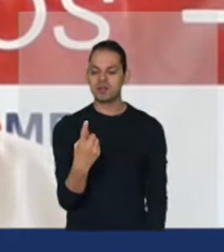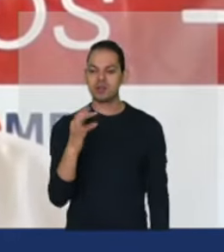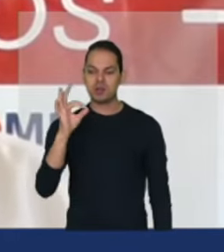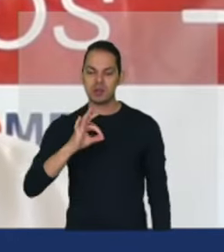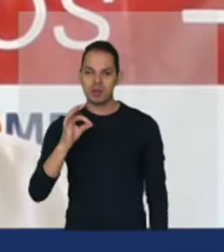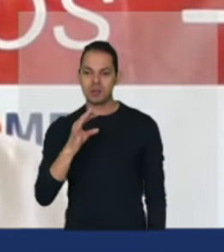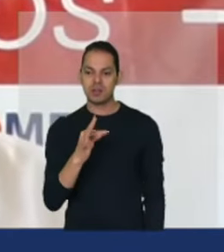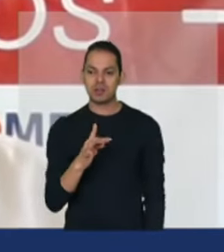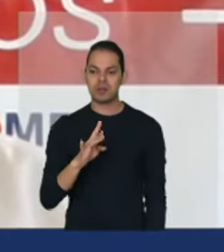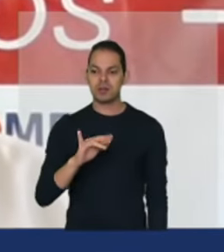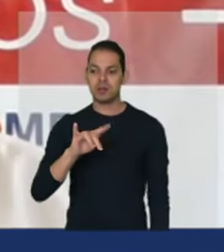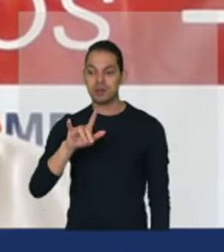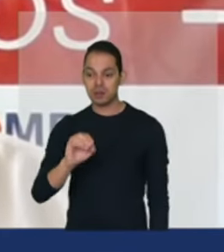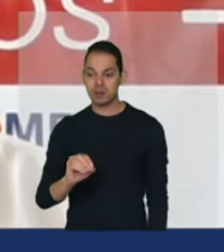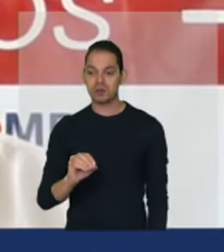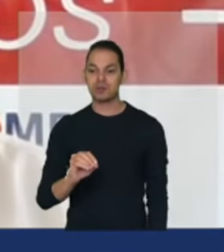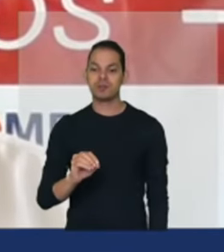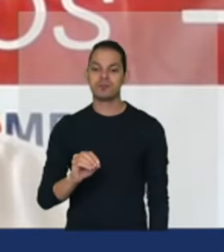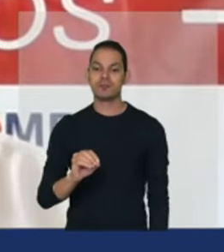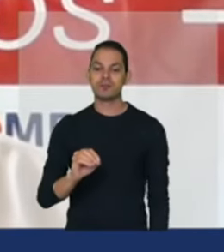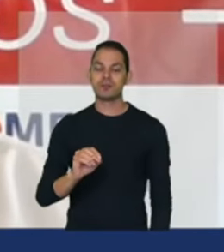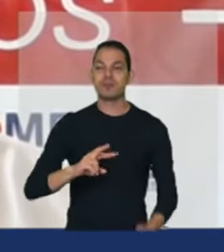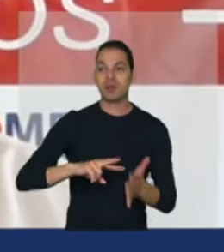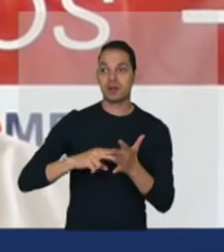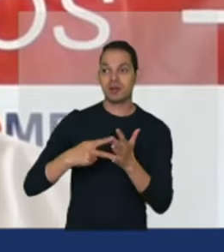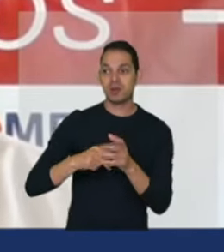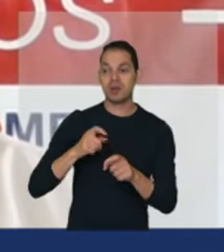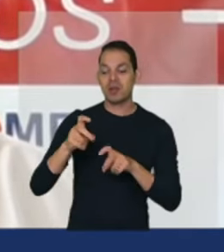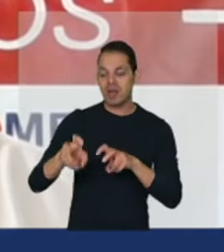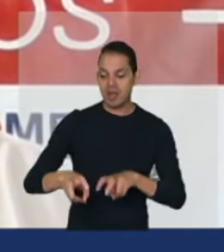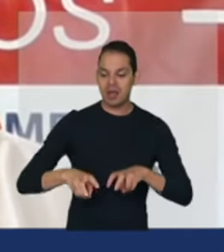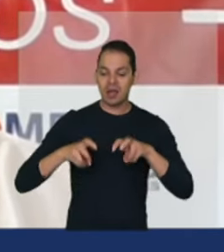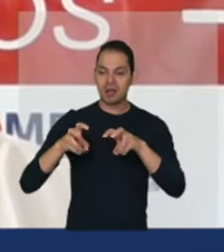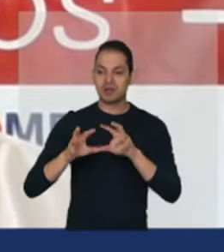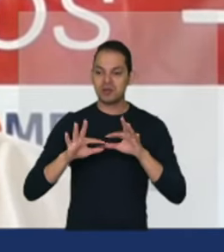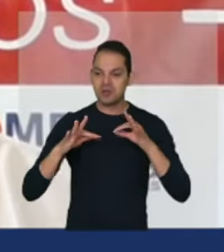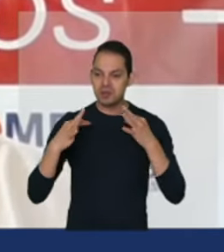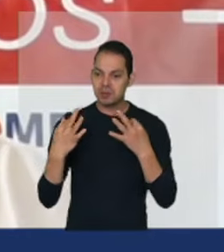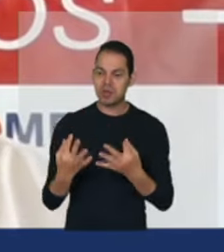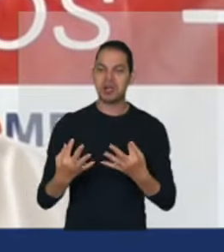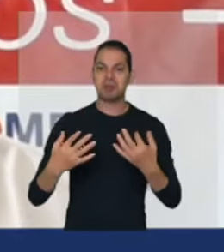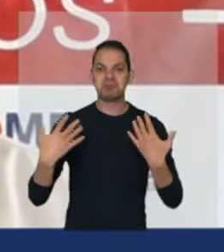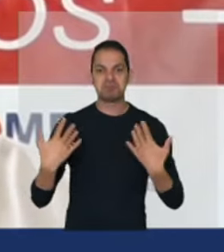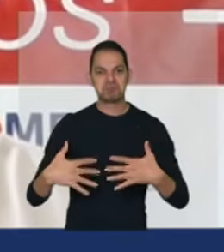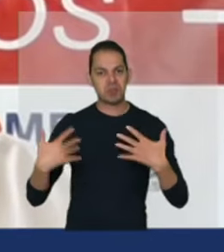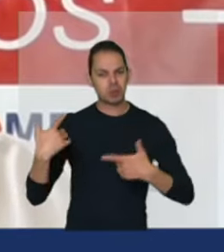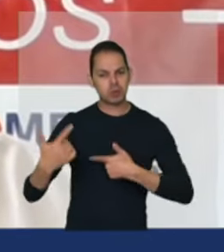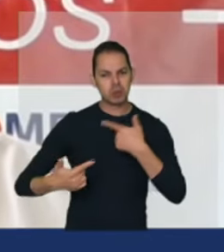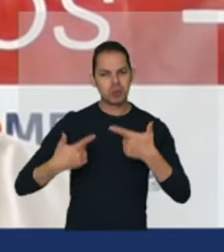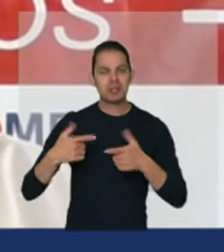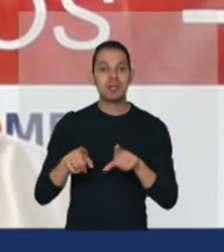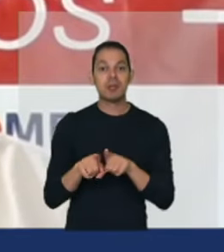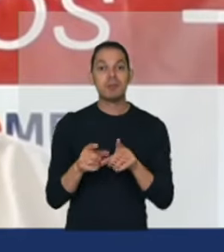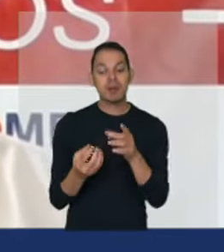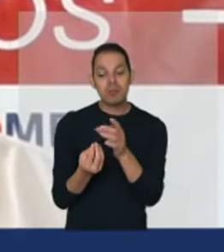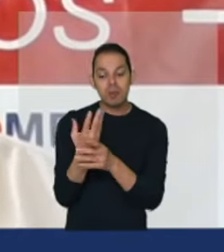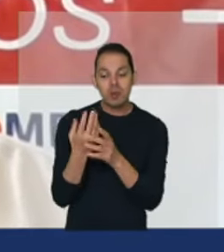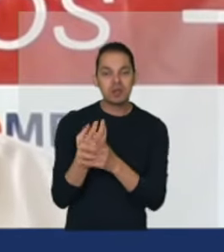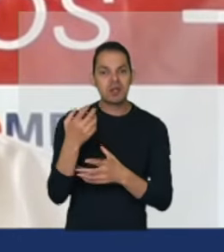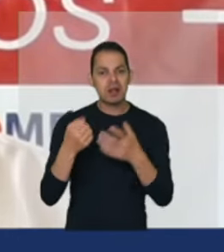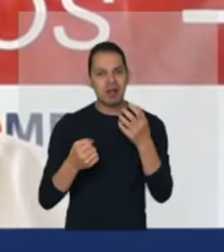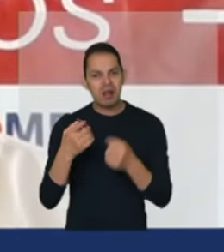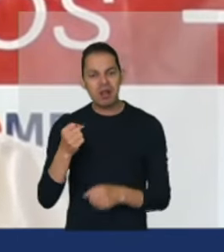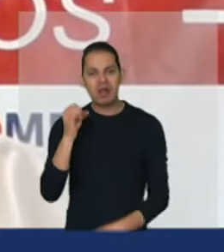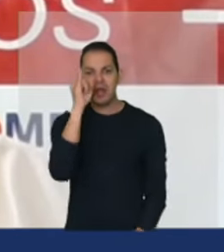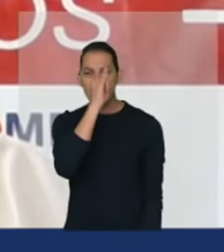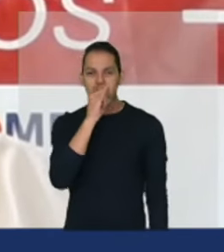ou seja presidente está aí a agricultura familiar dando show também na produção do leite rebanho suíno aves